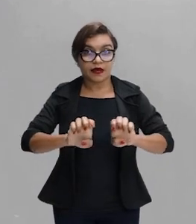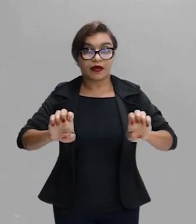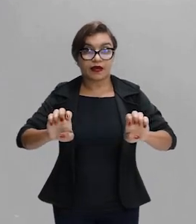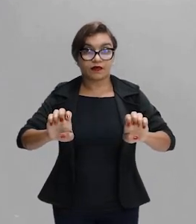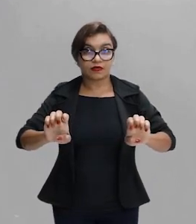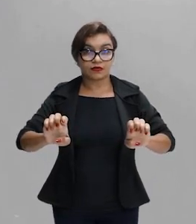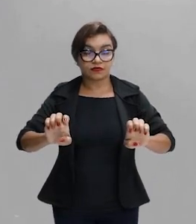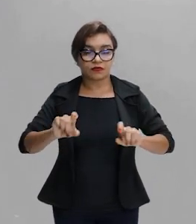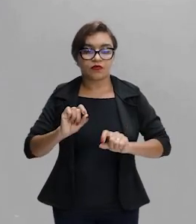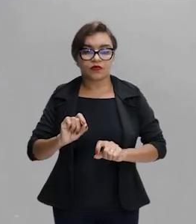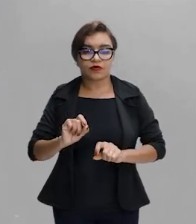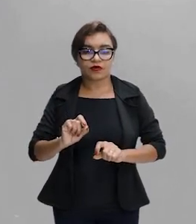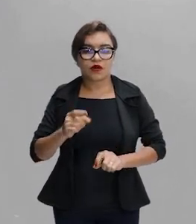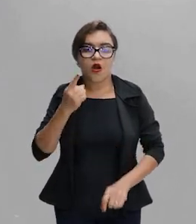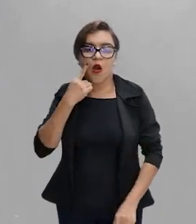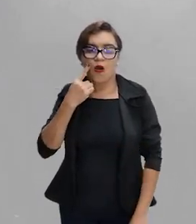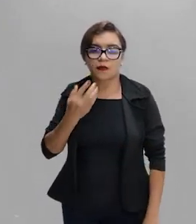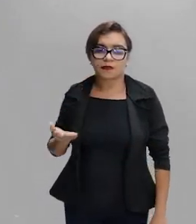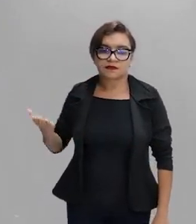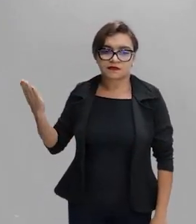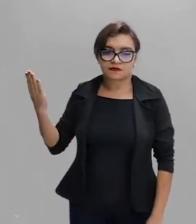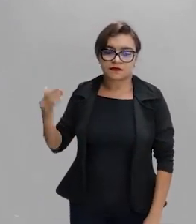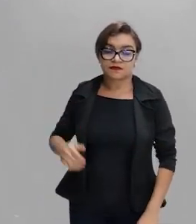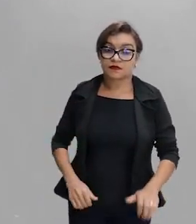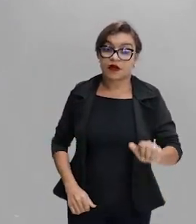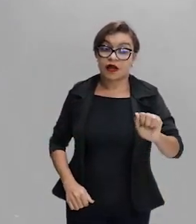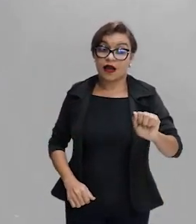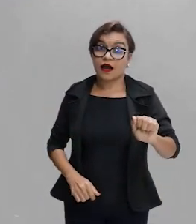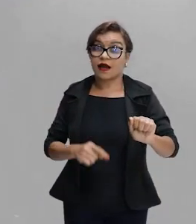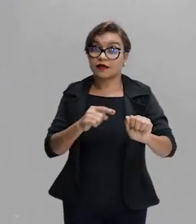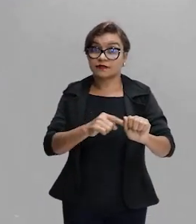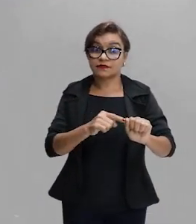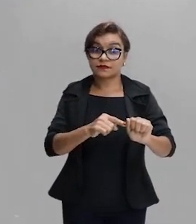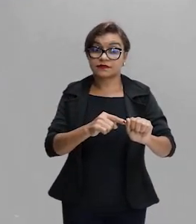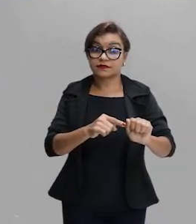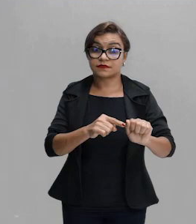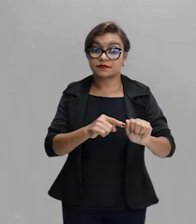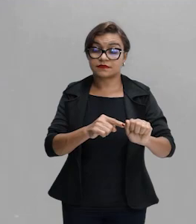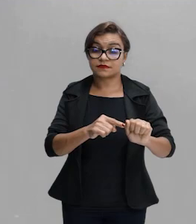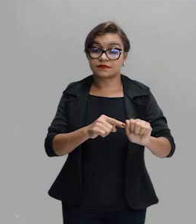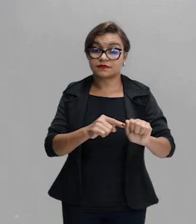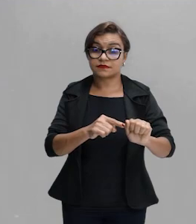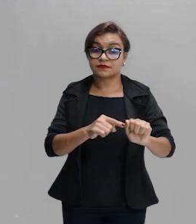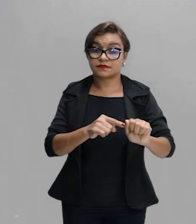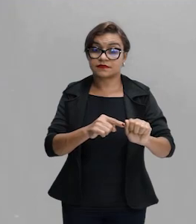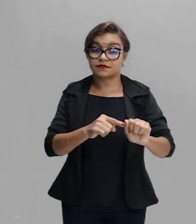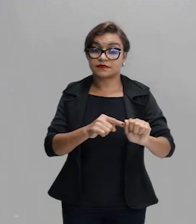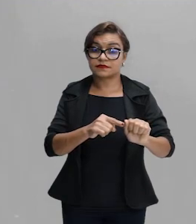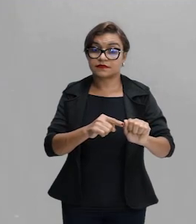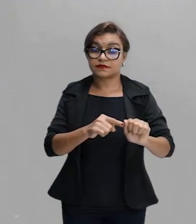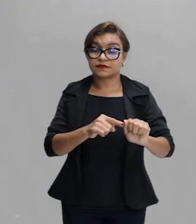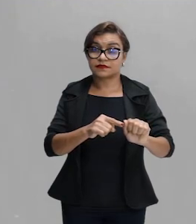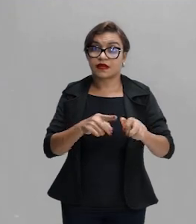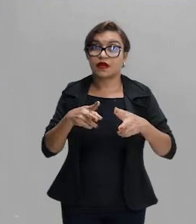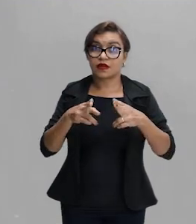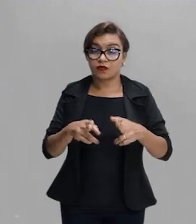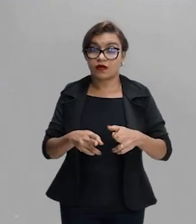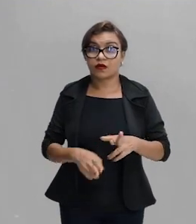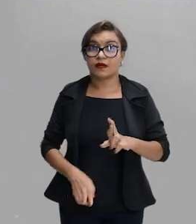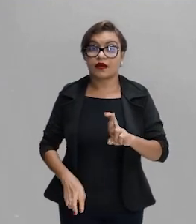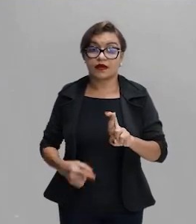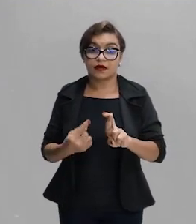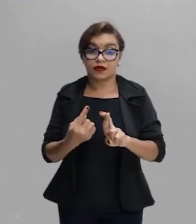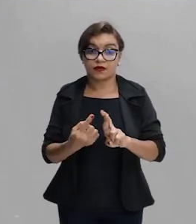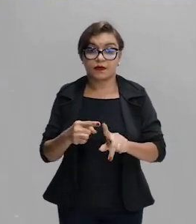Então, temos que o a que é o ângulo lá entre as faces né? c r1 mais r2 né?